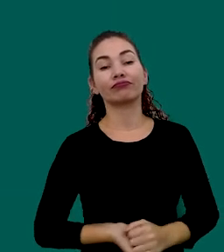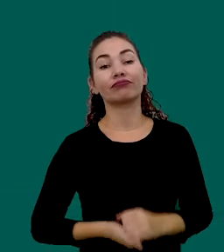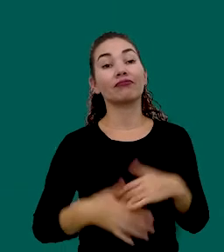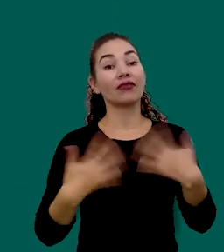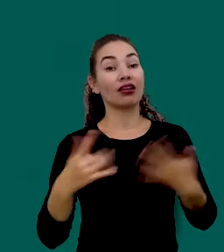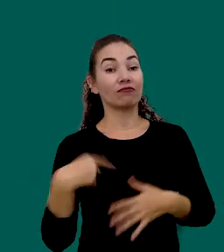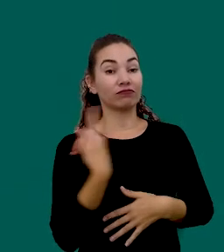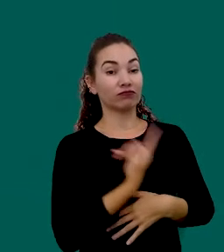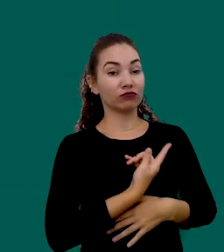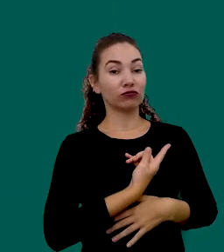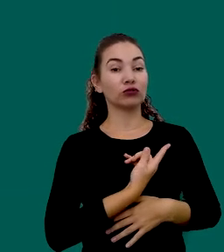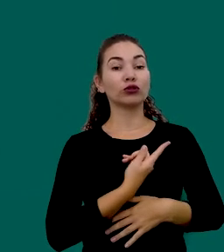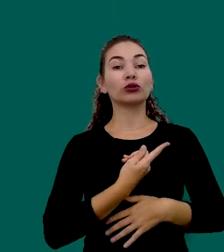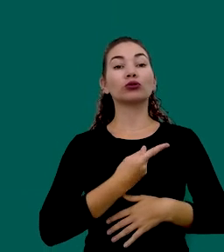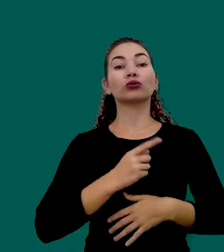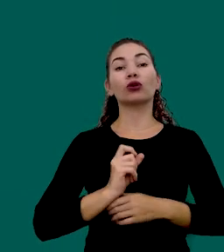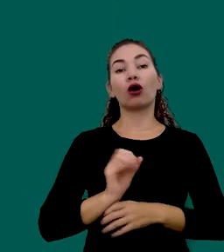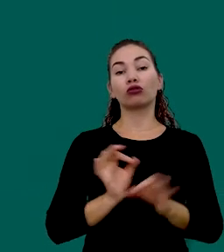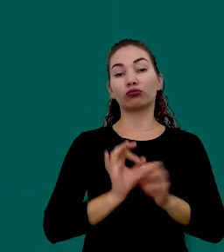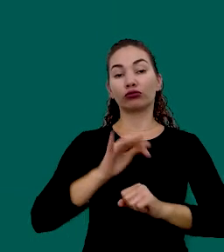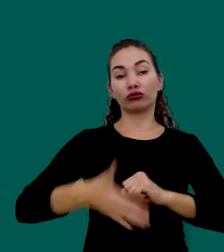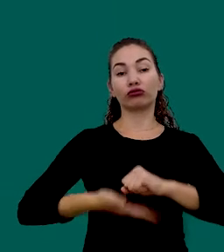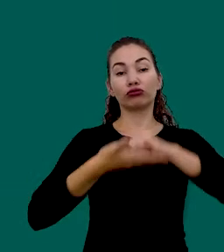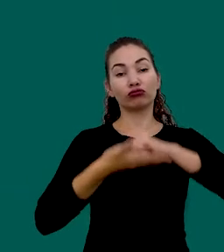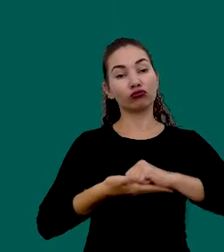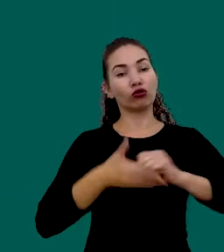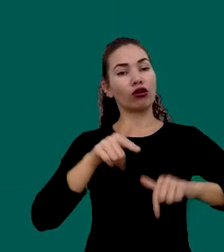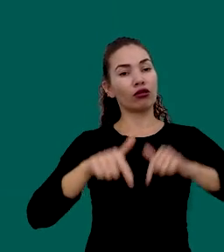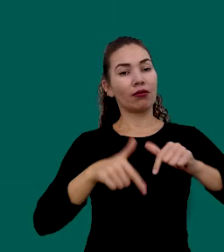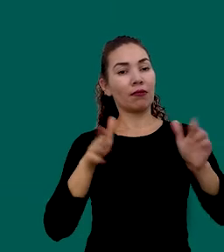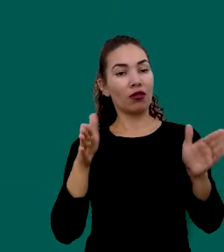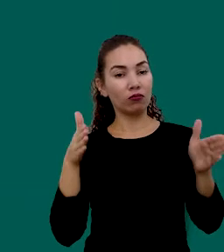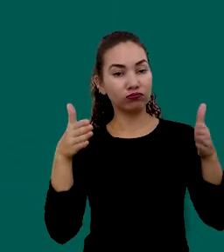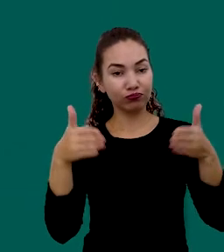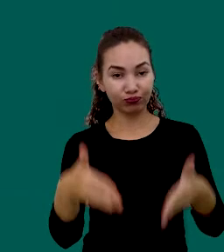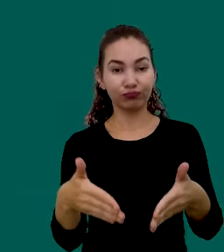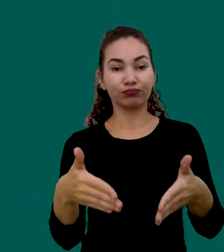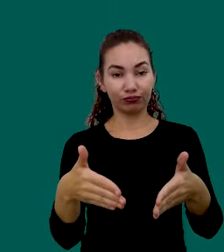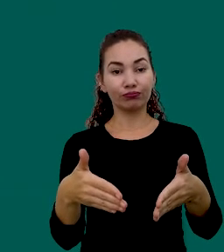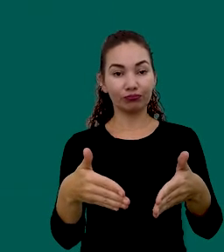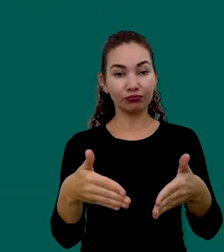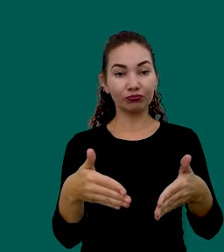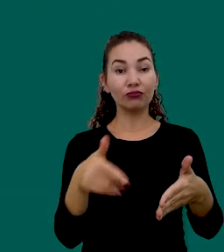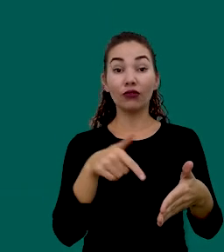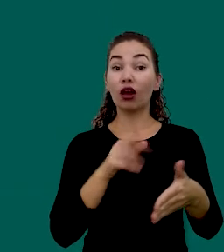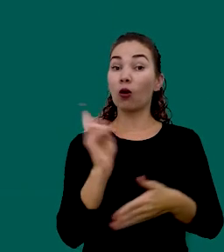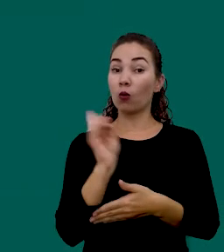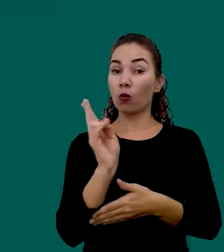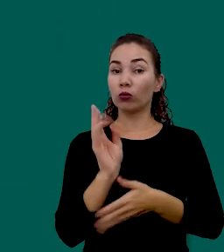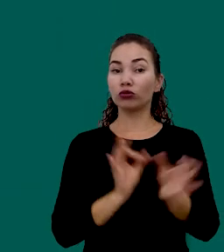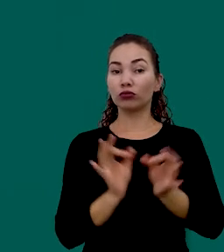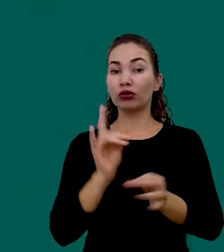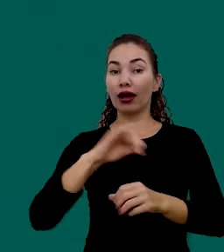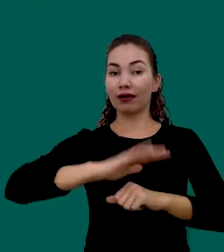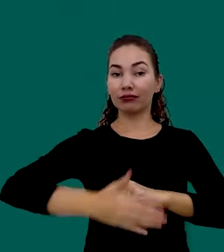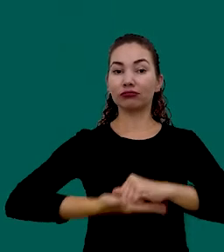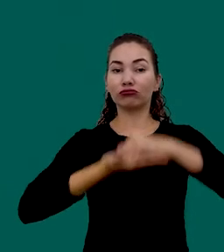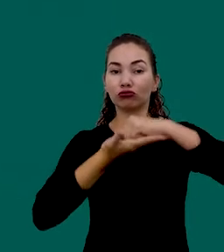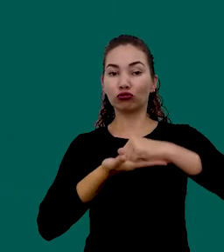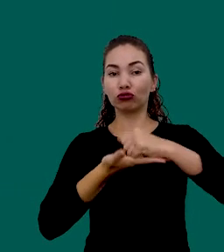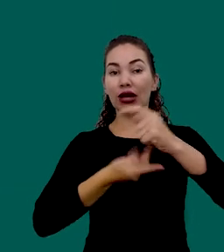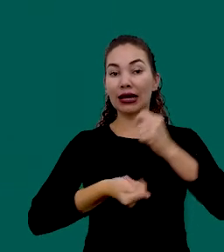nós No projeto De sustentabilidade Nós atuamos Fortemente Nessa frente Tanto é que O nome desse projeto É sustentabilidade